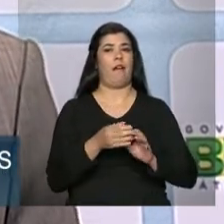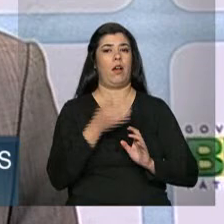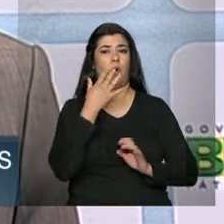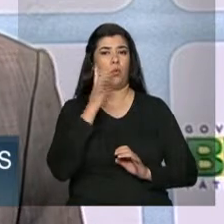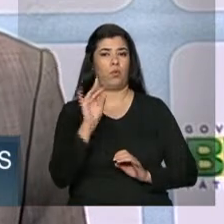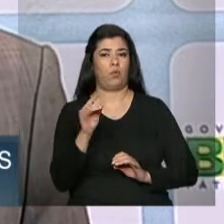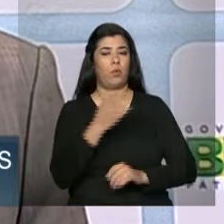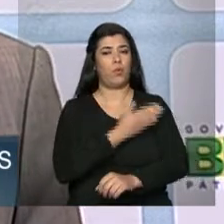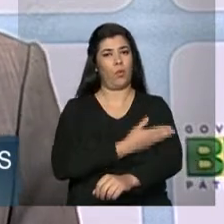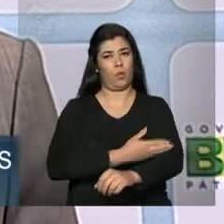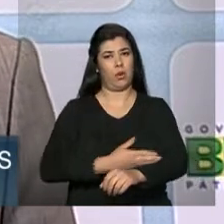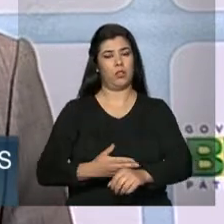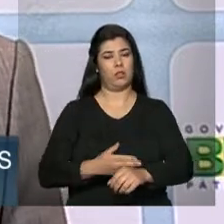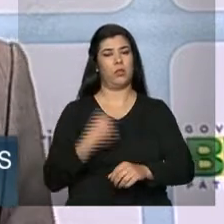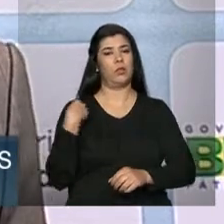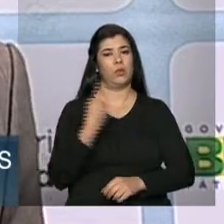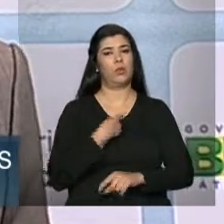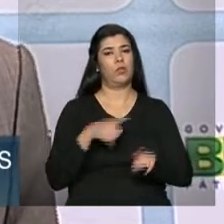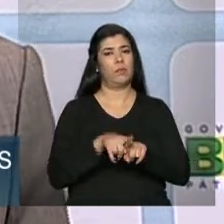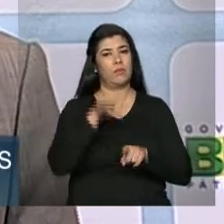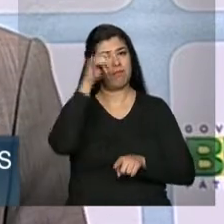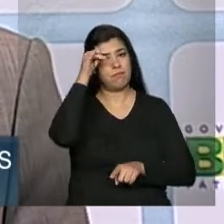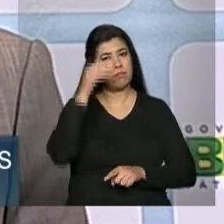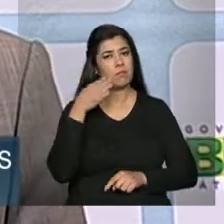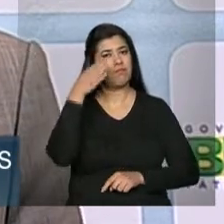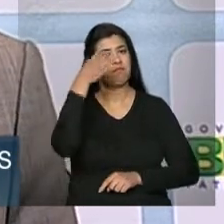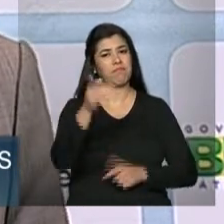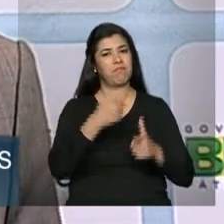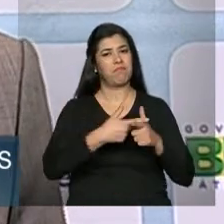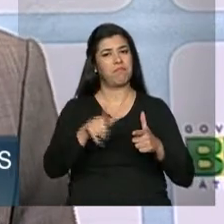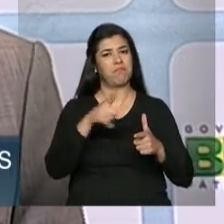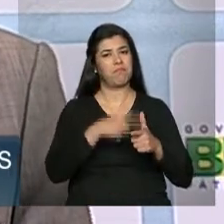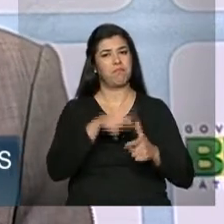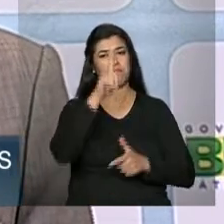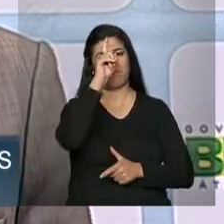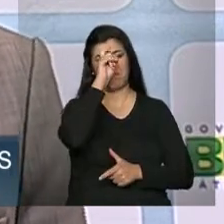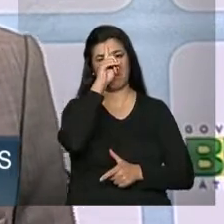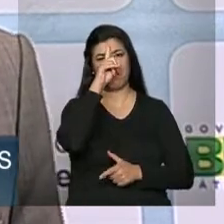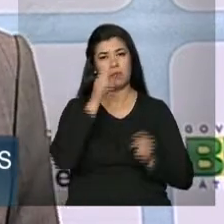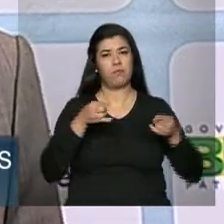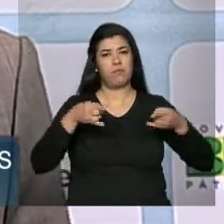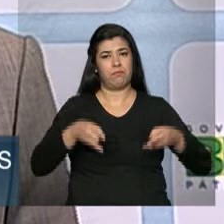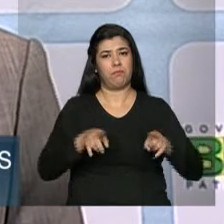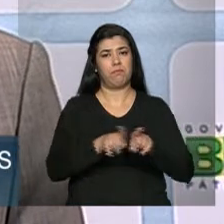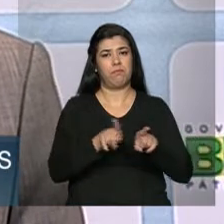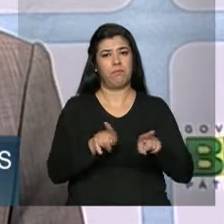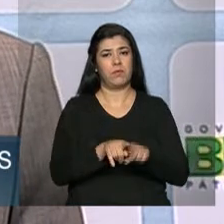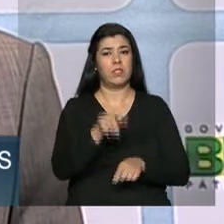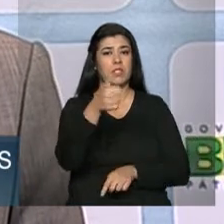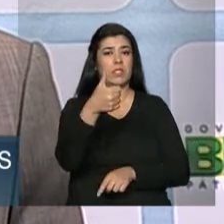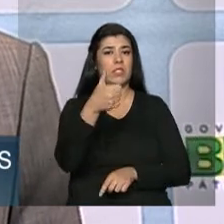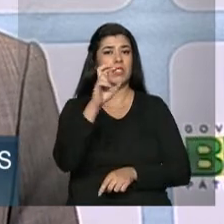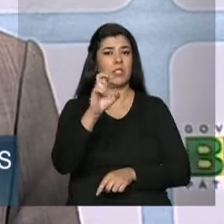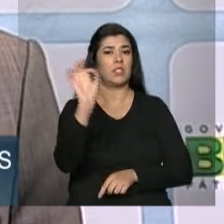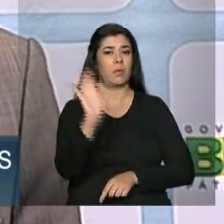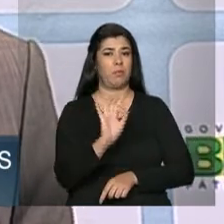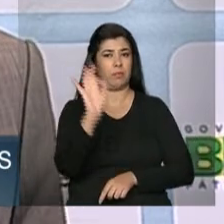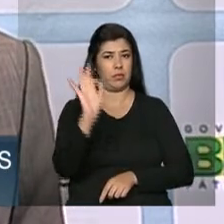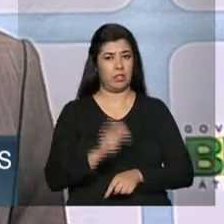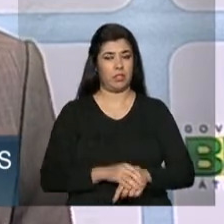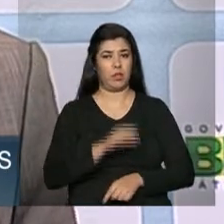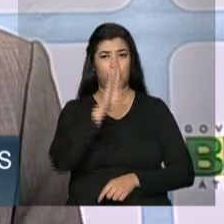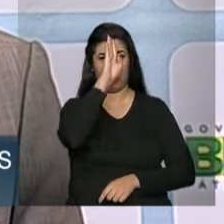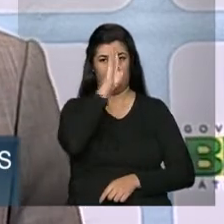hábitos alimentares, nós vamos evitar internações. Nós vamos diminuir a quantidade de 15% a quantidade de acidentes, de